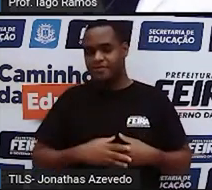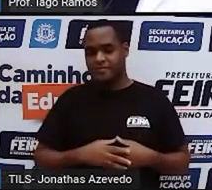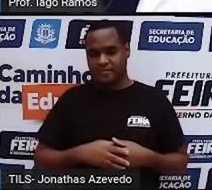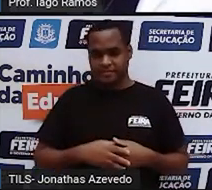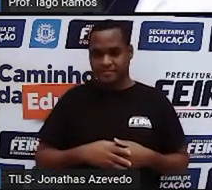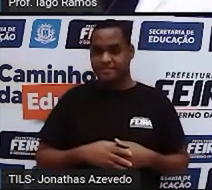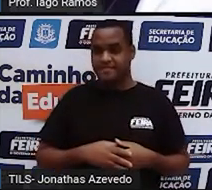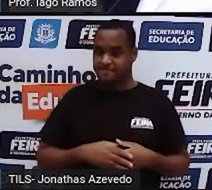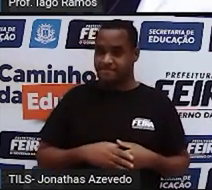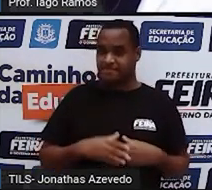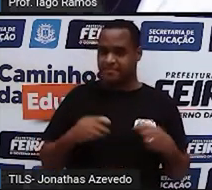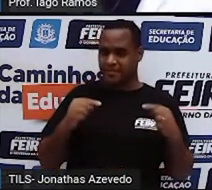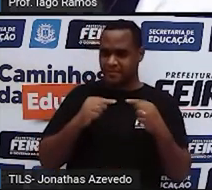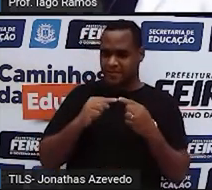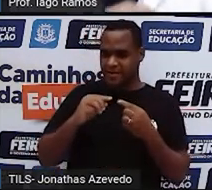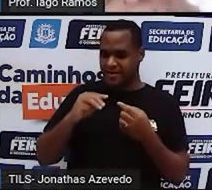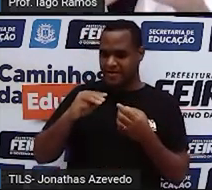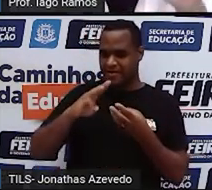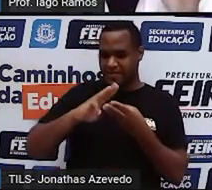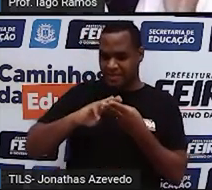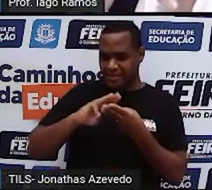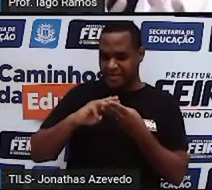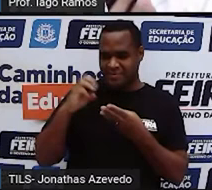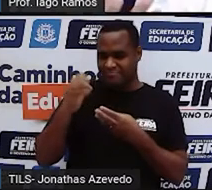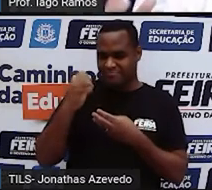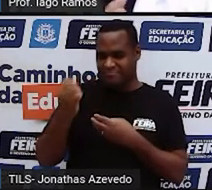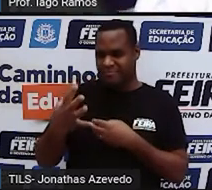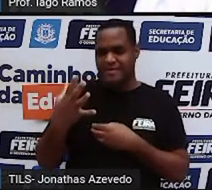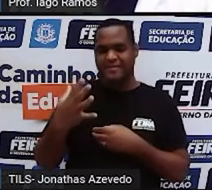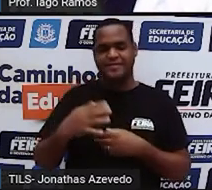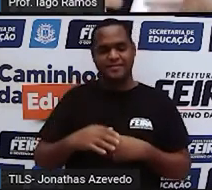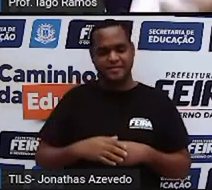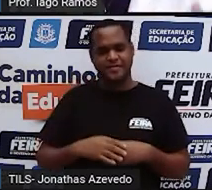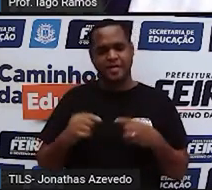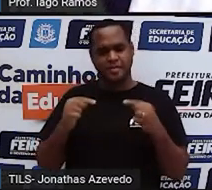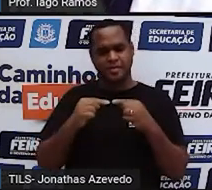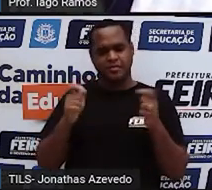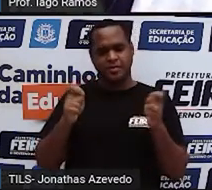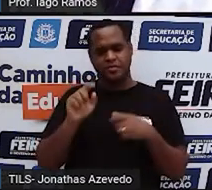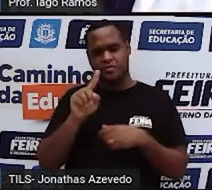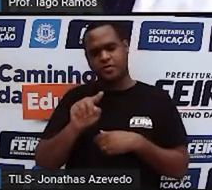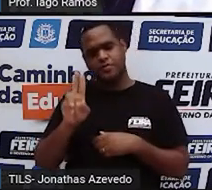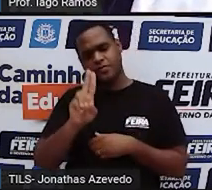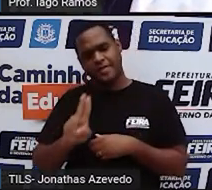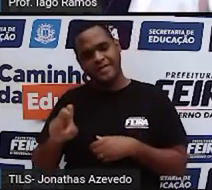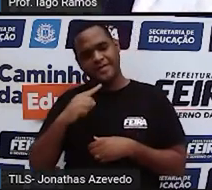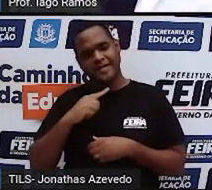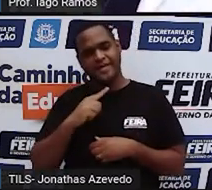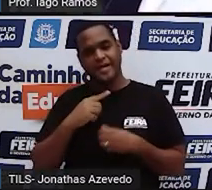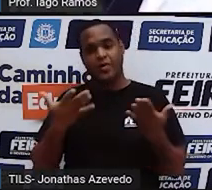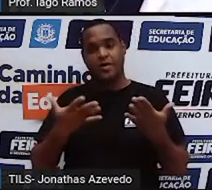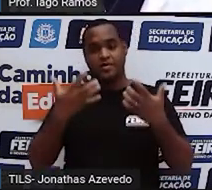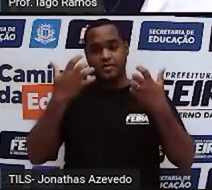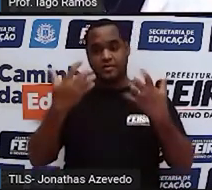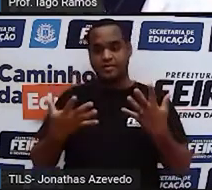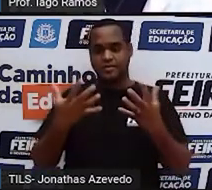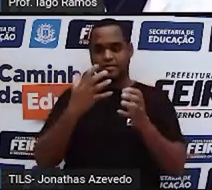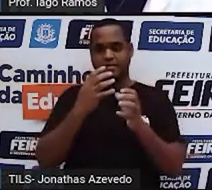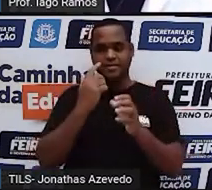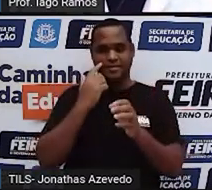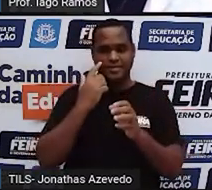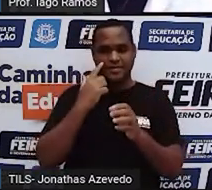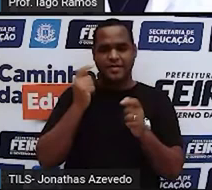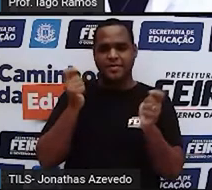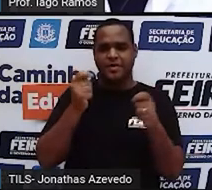Essa coisa chamada matemágica. Então, é isso que a gente vai usar nessa aula para entender, né?